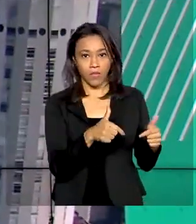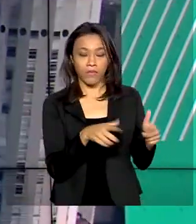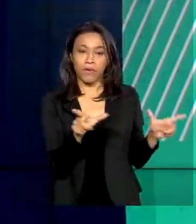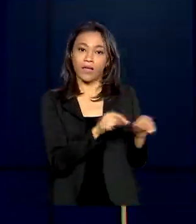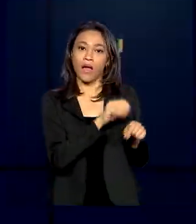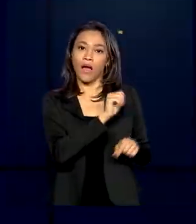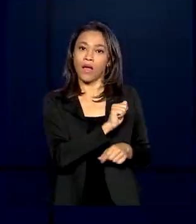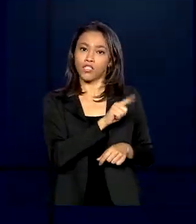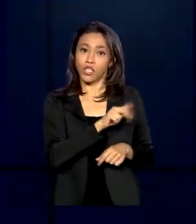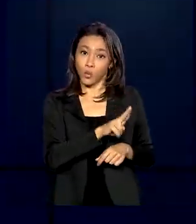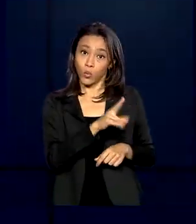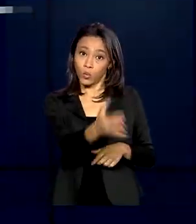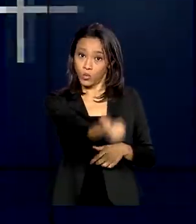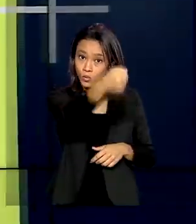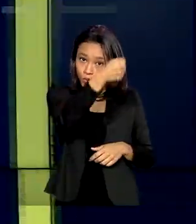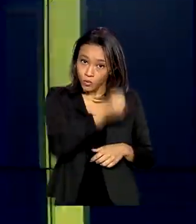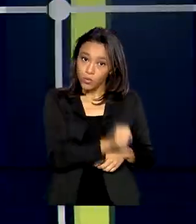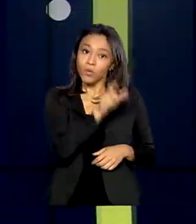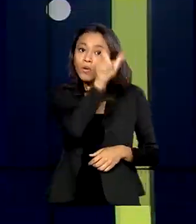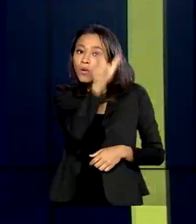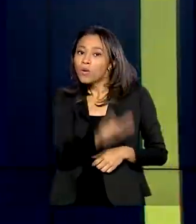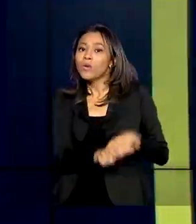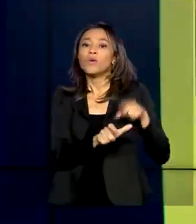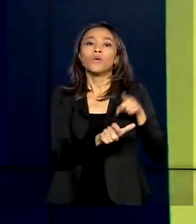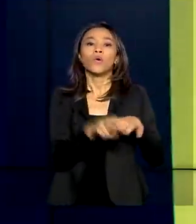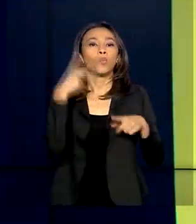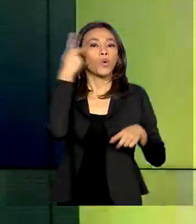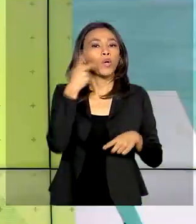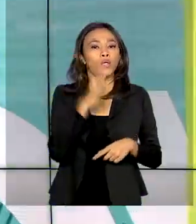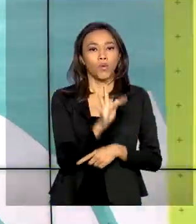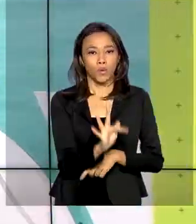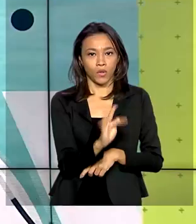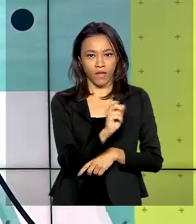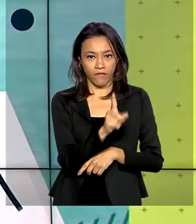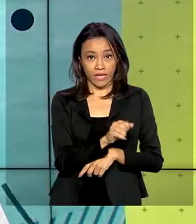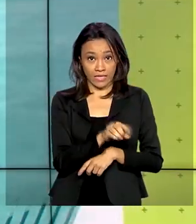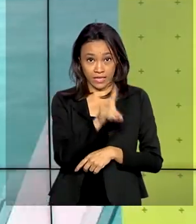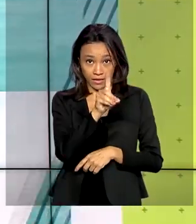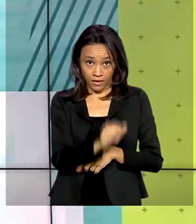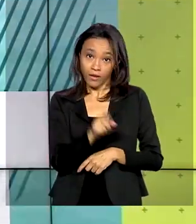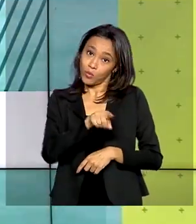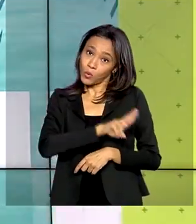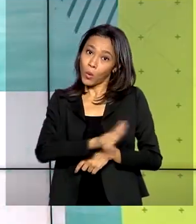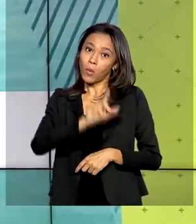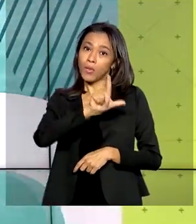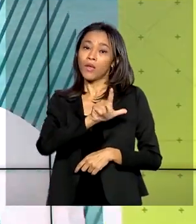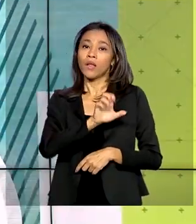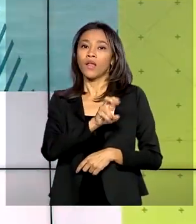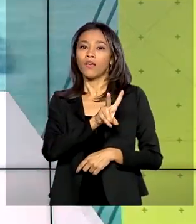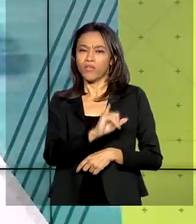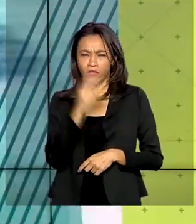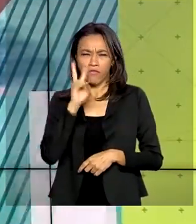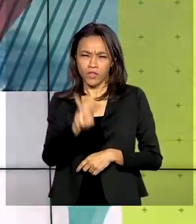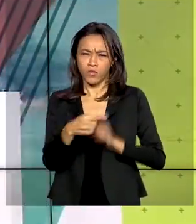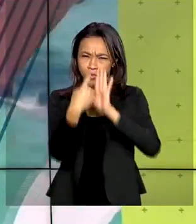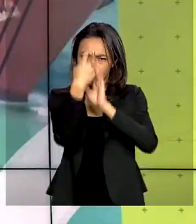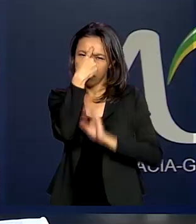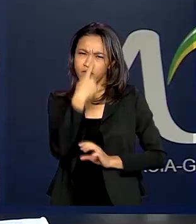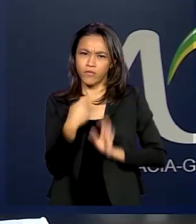fica o procurador da Fazenda, José Levi Melo do Amaral Júnior. Veja agora um perfil dos novos titulares.